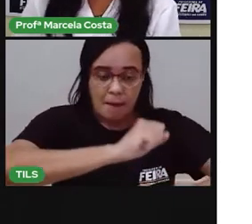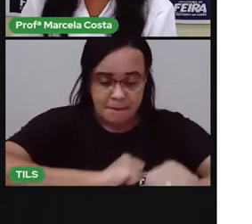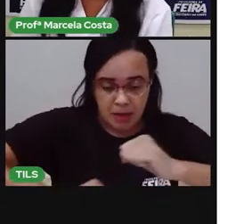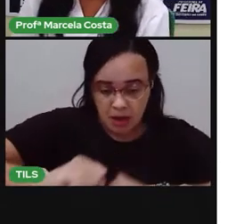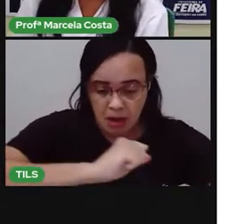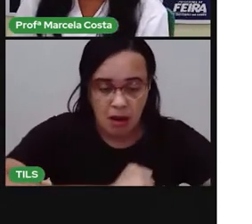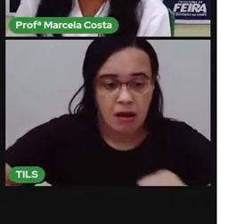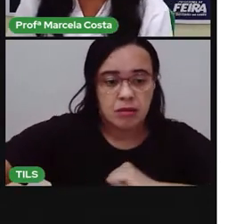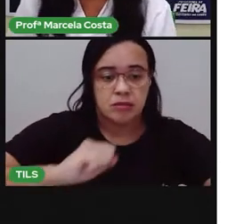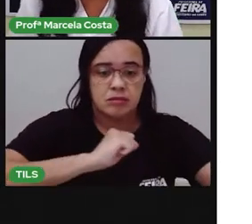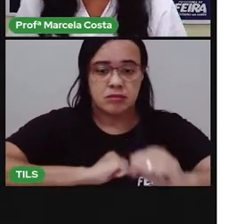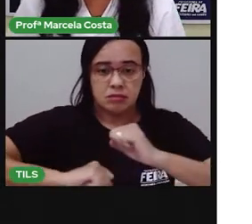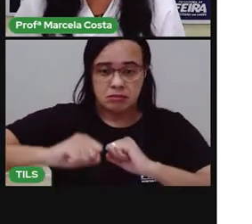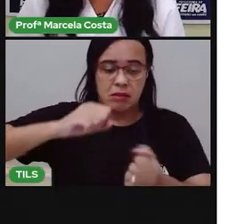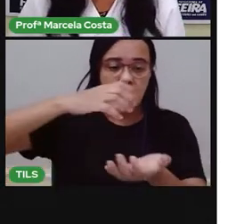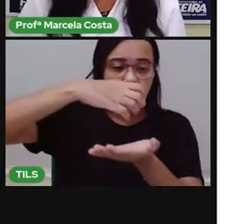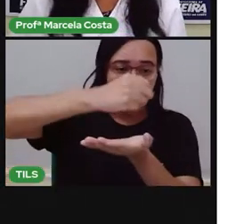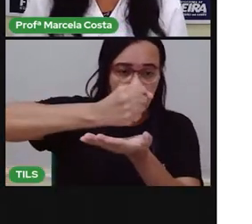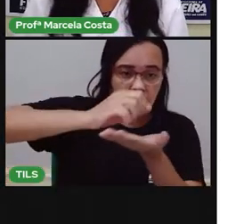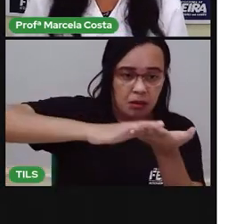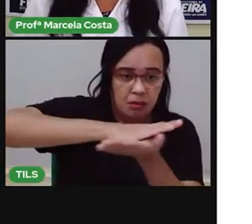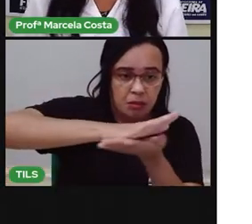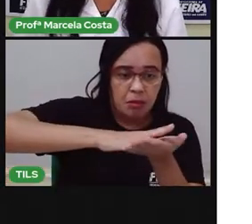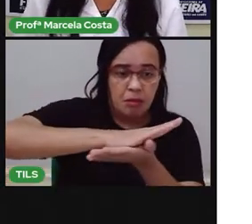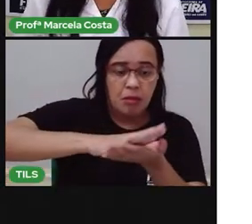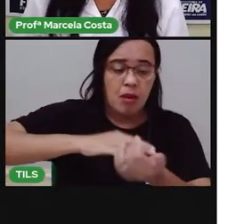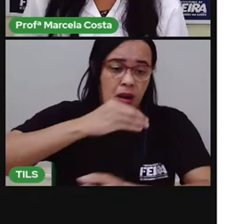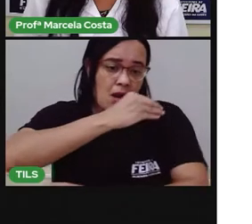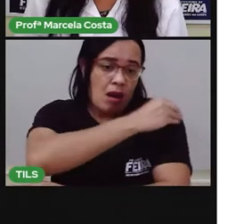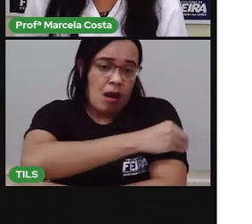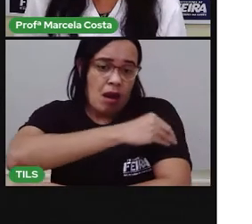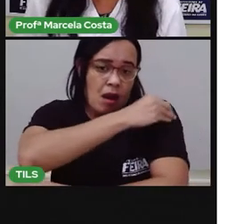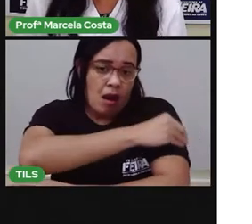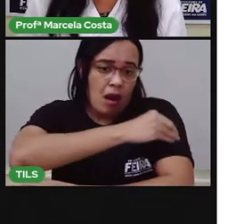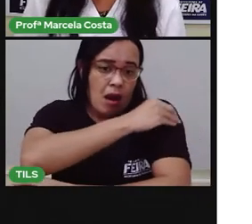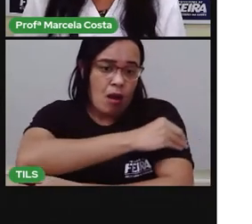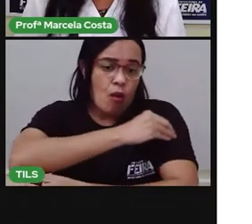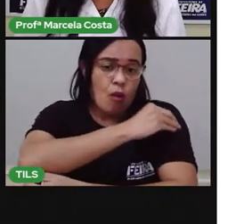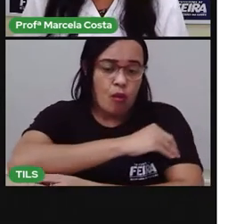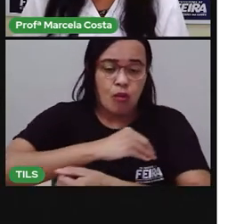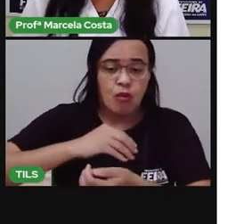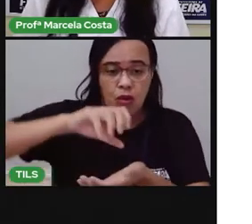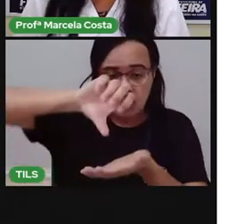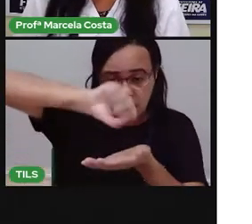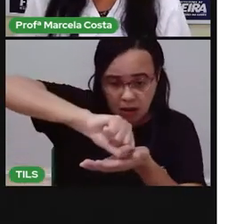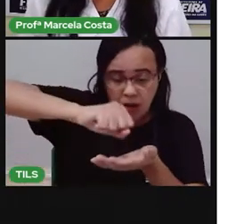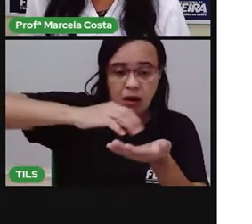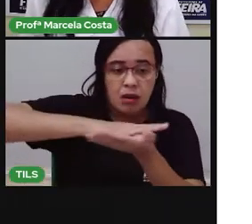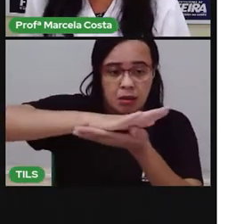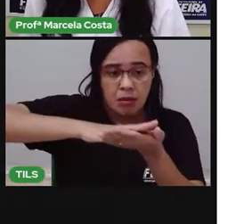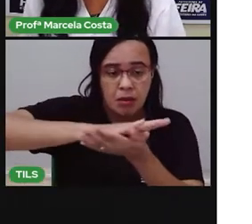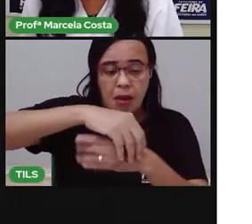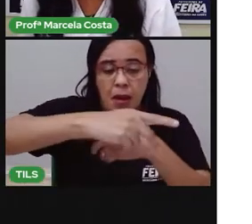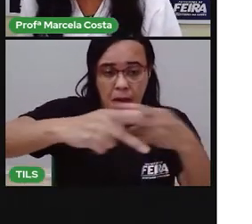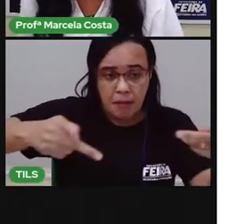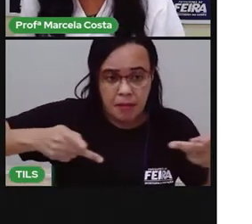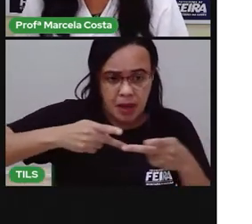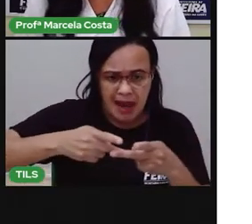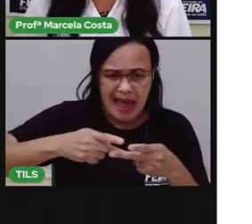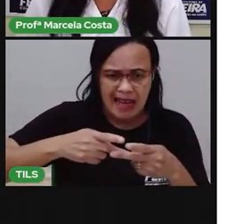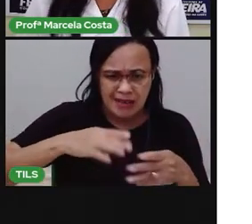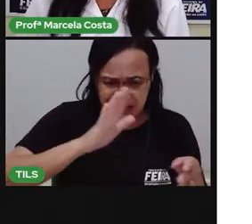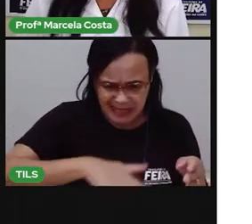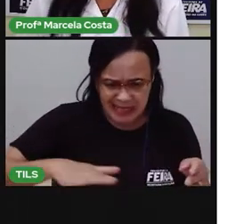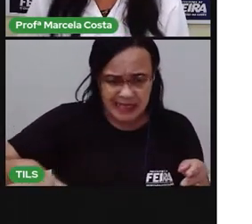Álcool, detergente, sabão em pó, é material para adulto manipular. Não para criança.